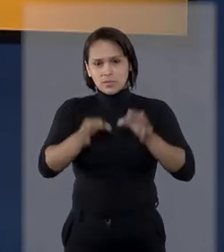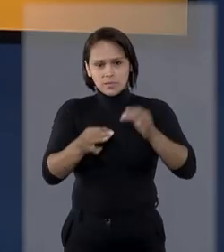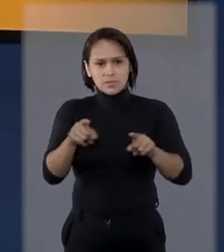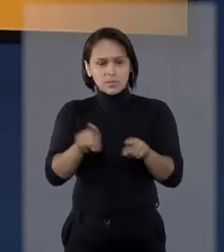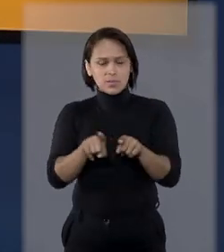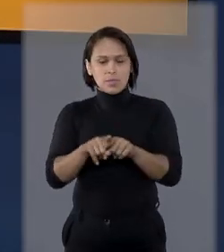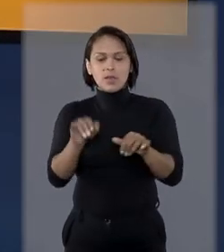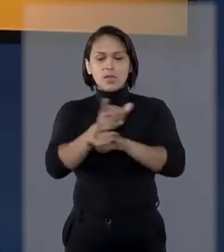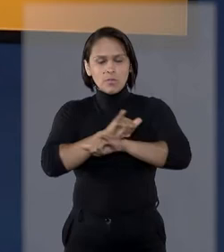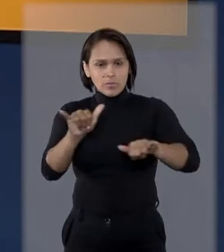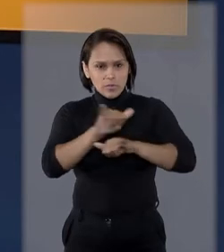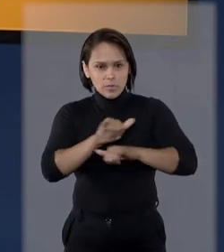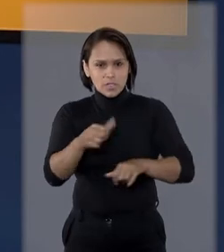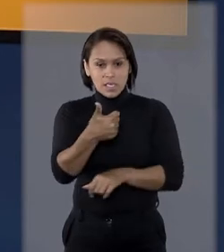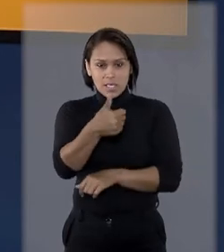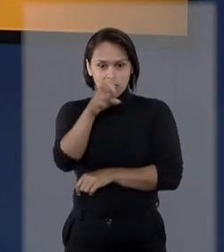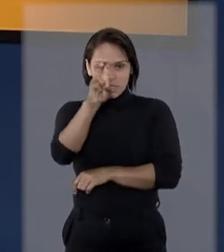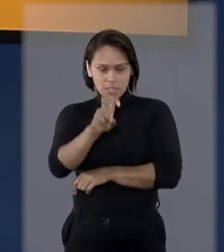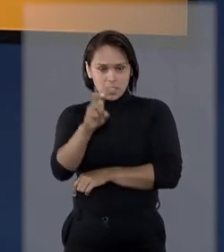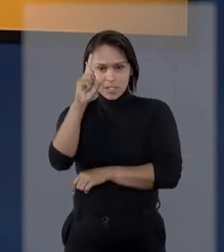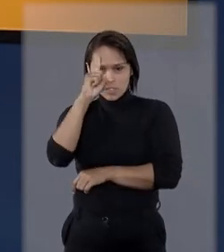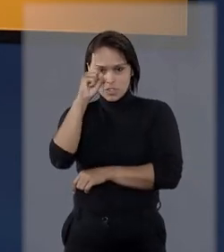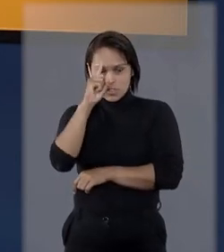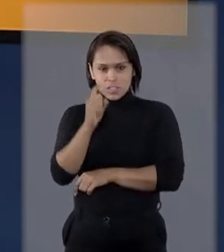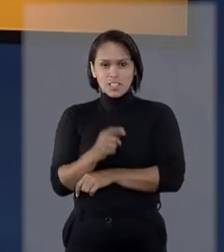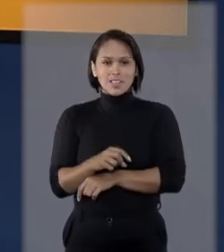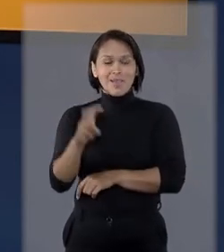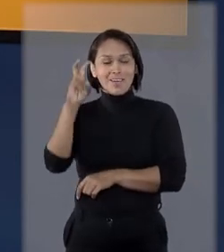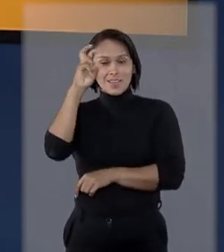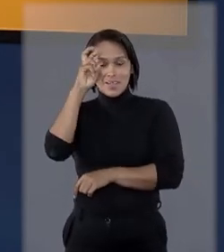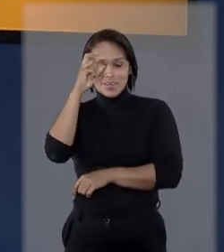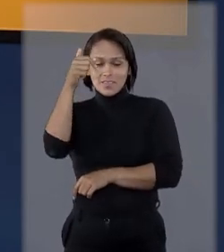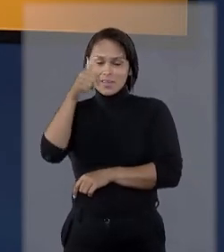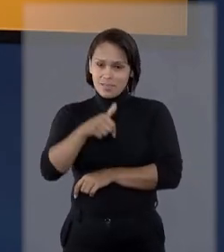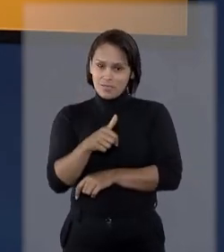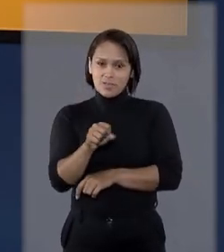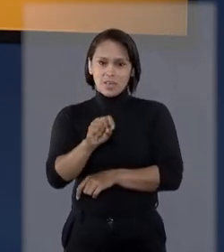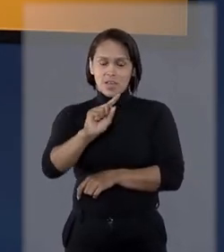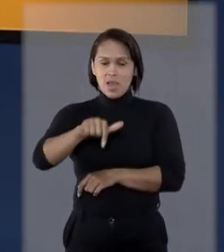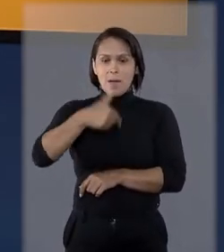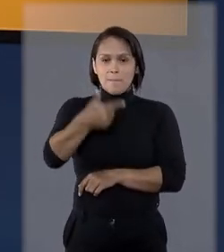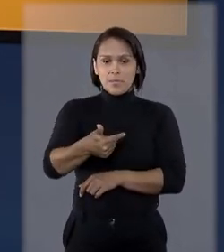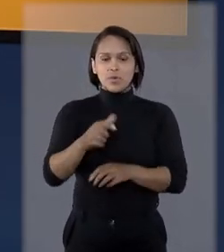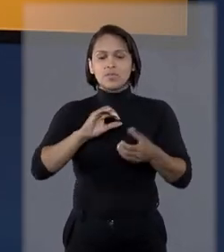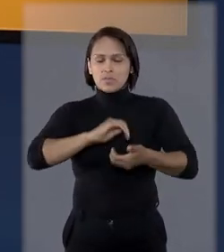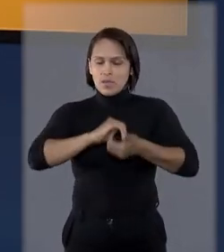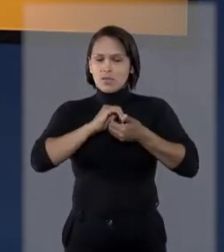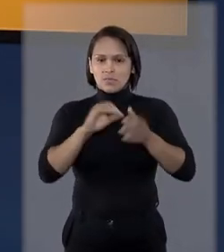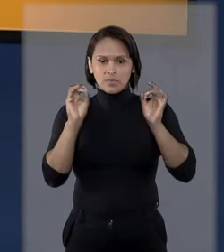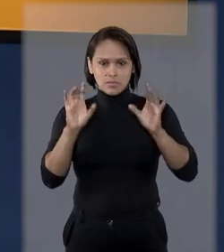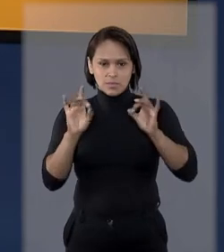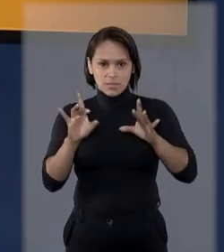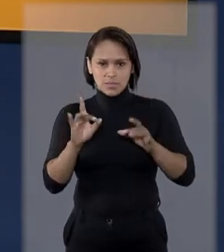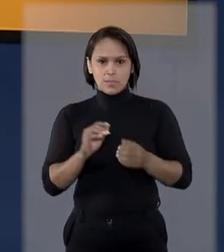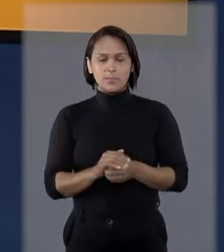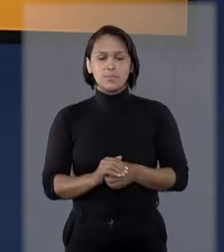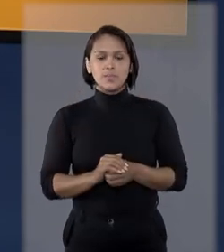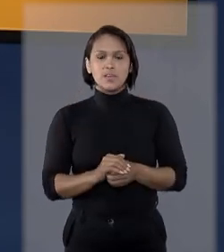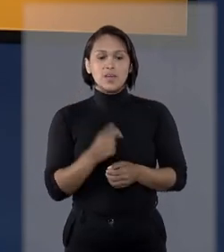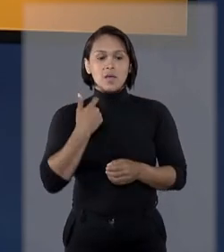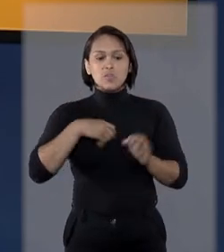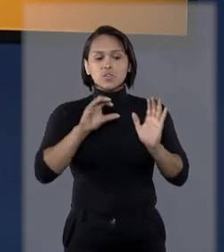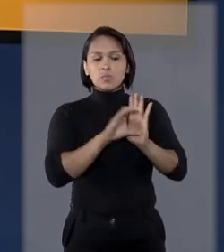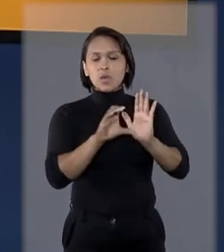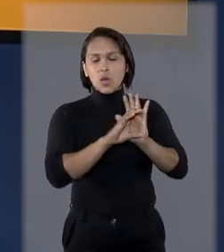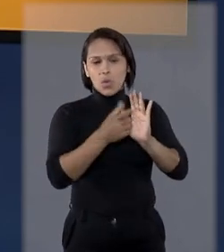O informativo é publicado a cada 15 dias, nas quintas-feiras, após as sessões da Corte Especial. Aponte para